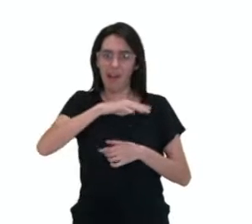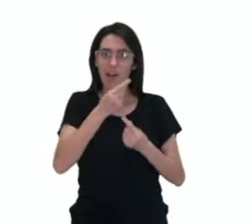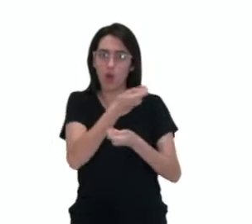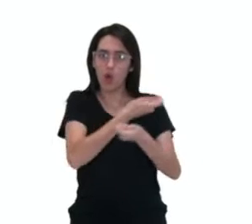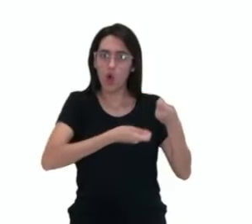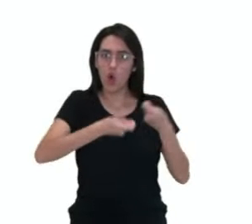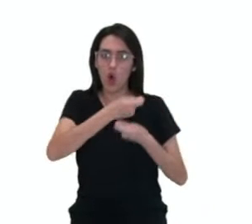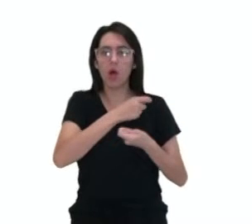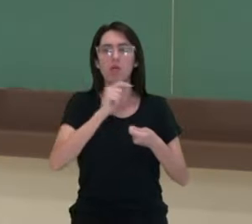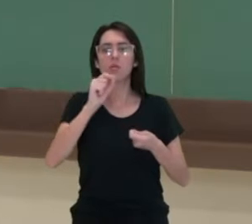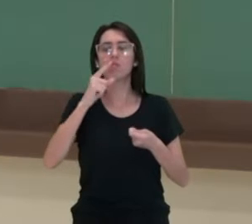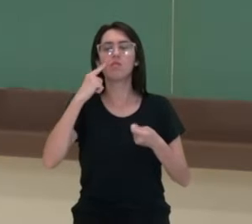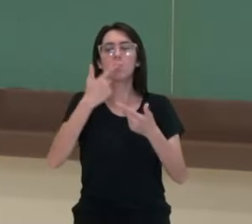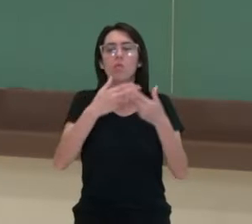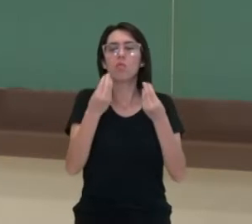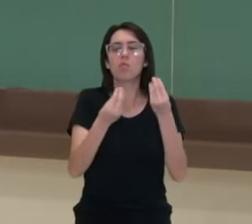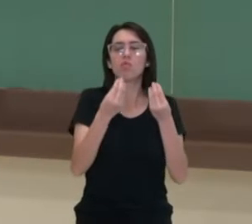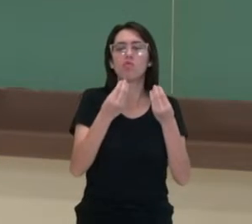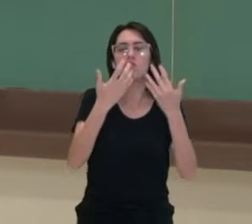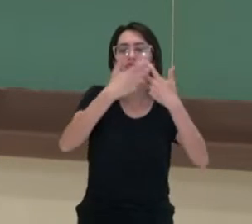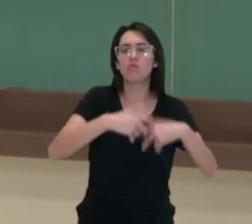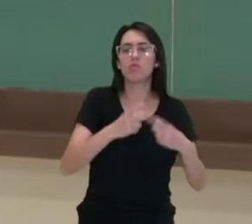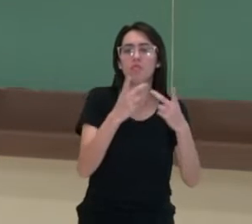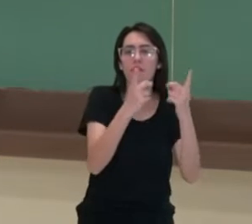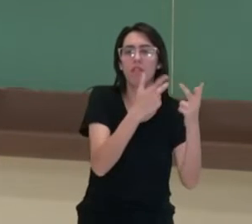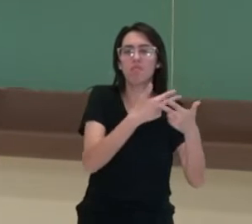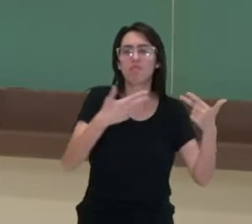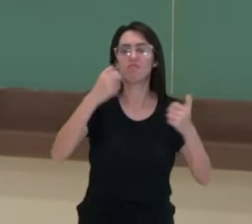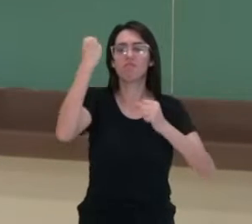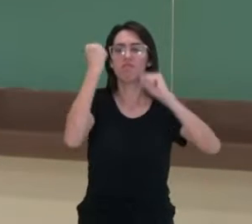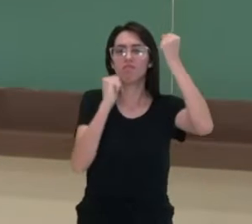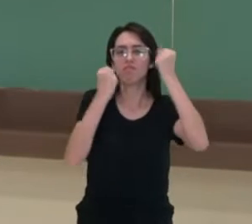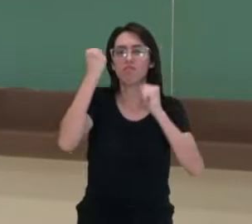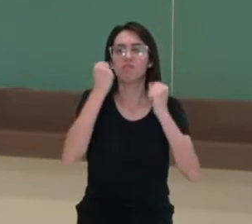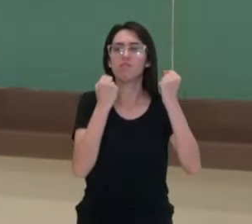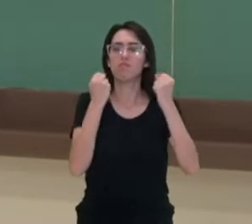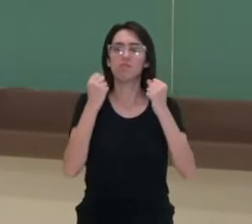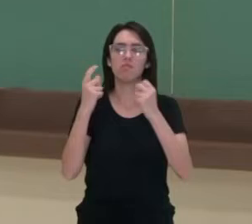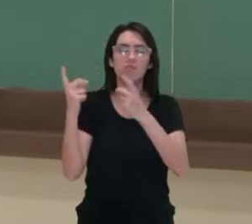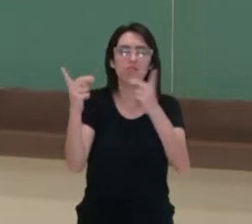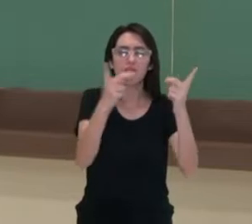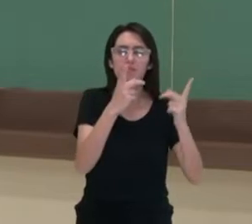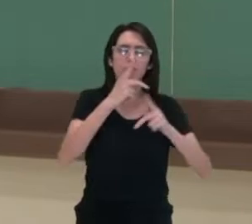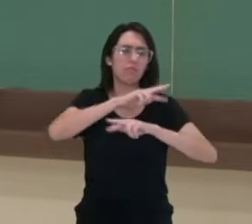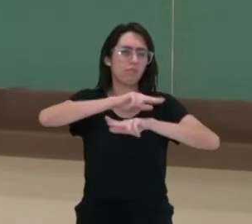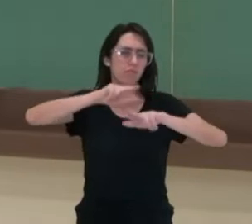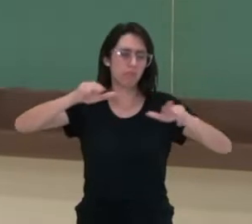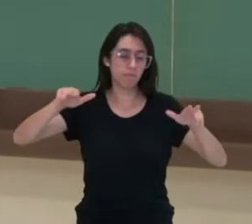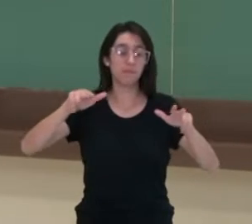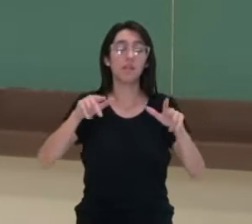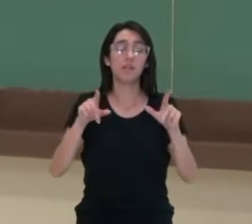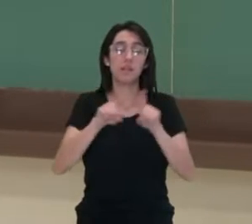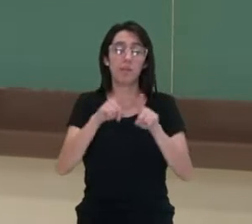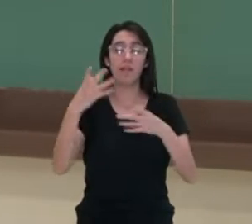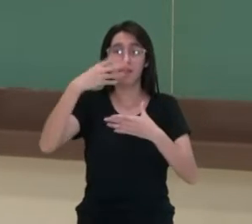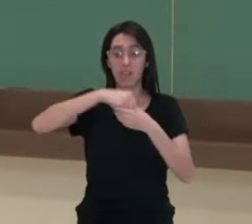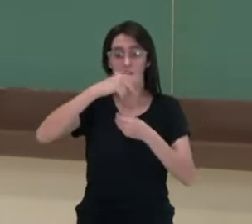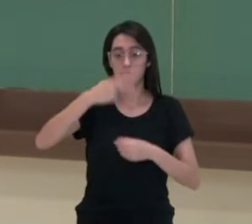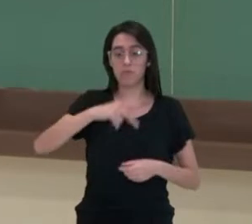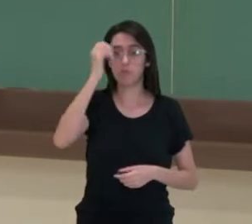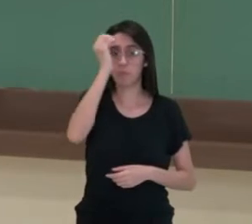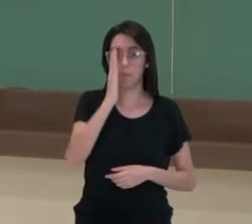levanta questões comerciais, industriais, extrativismo, de maneira geral e dentro do Brasil nós